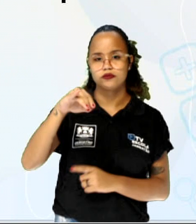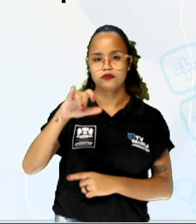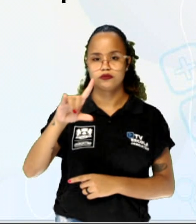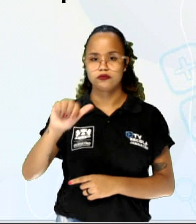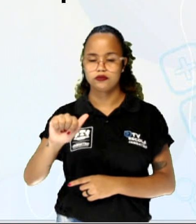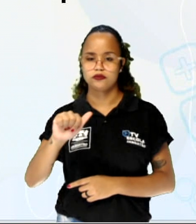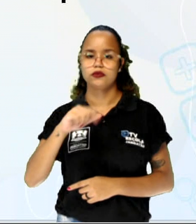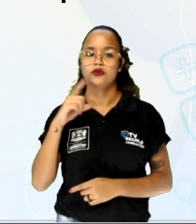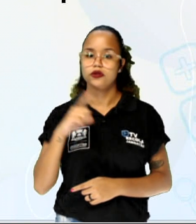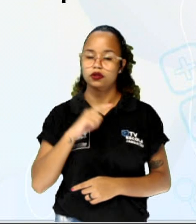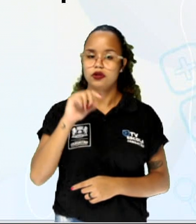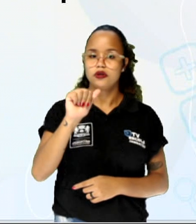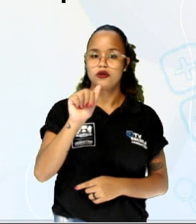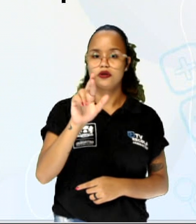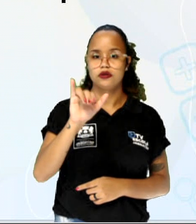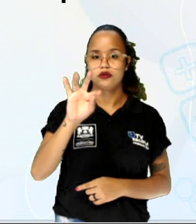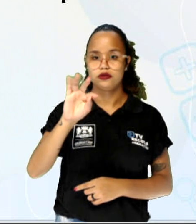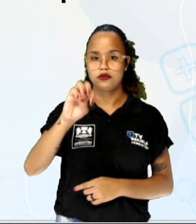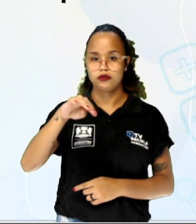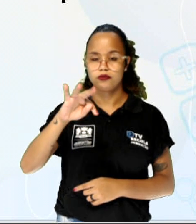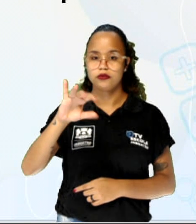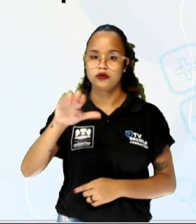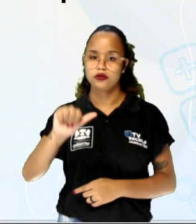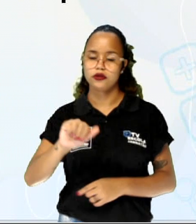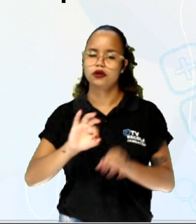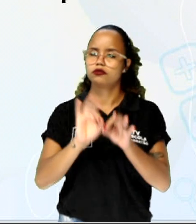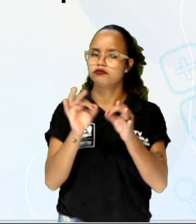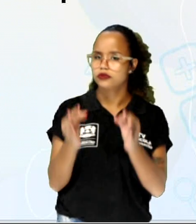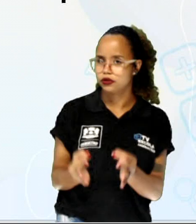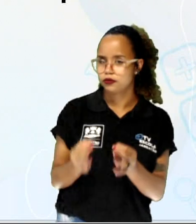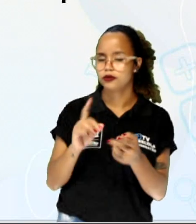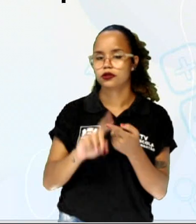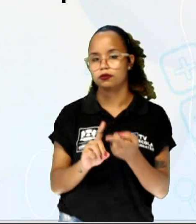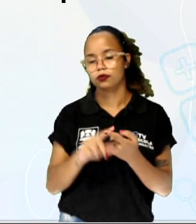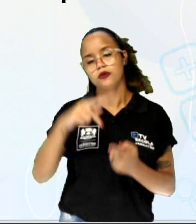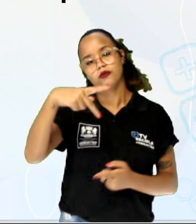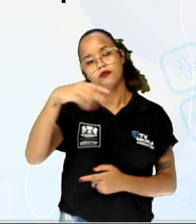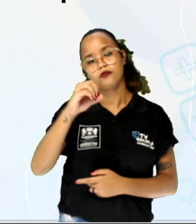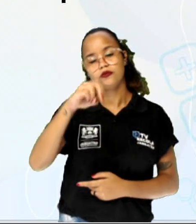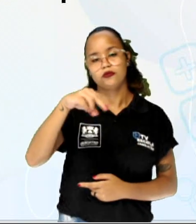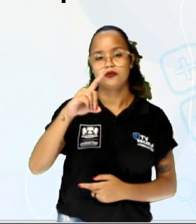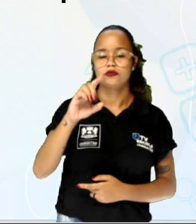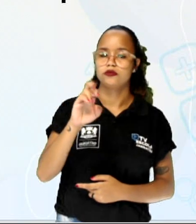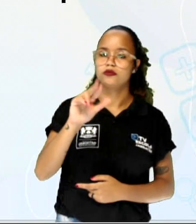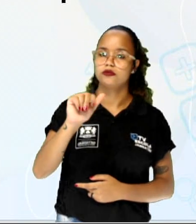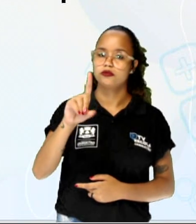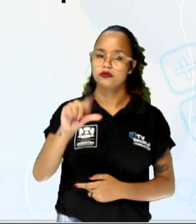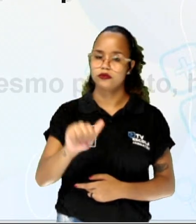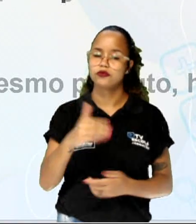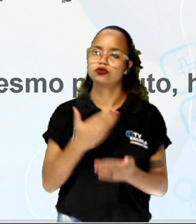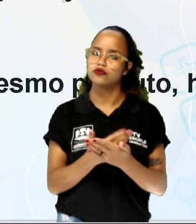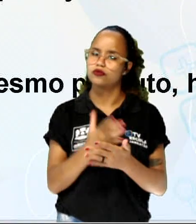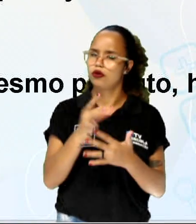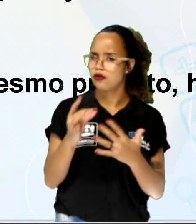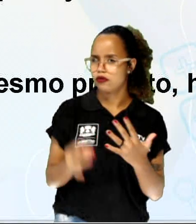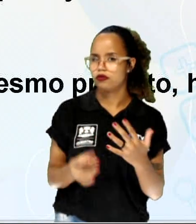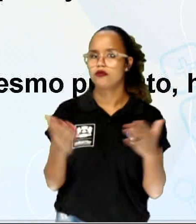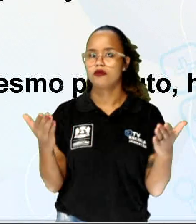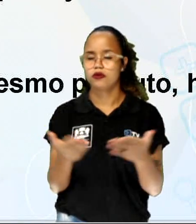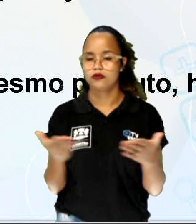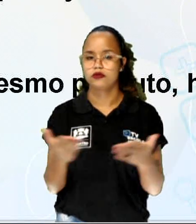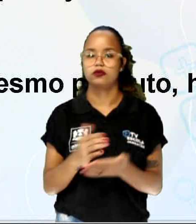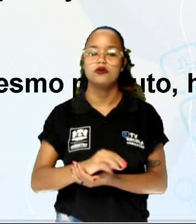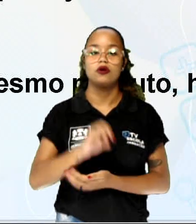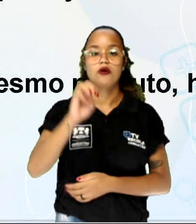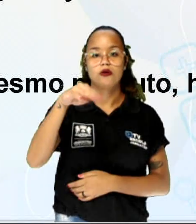média aritmética simples e a média aritmética ponderada e a gente vai estudar com mais detalhe cada um delas a partir de agora. Então vamos